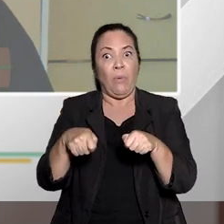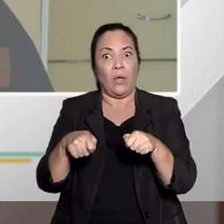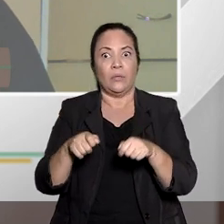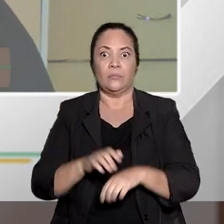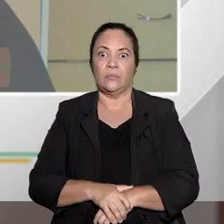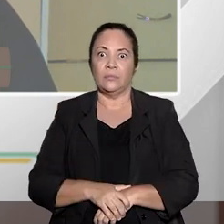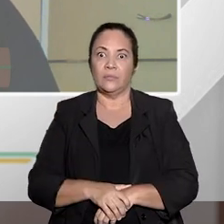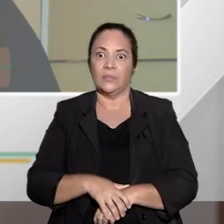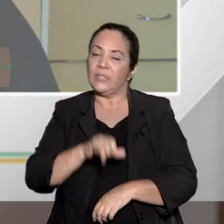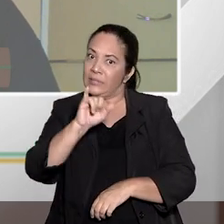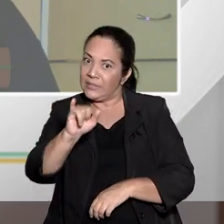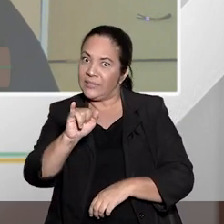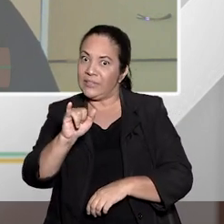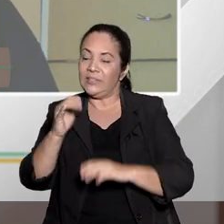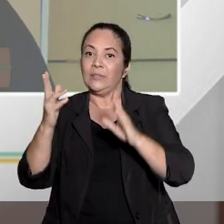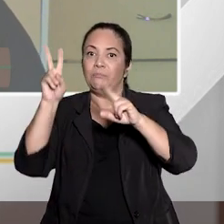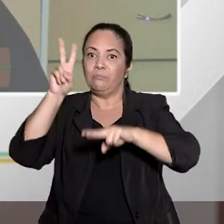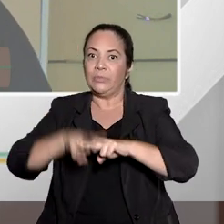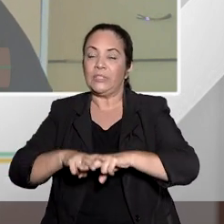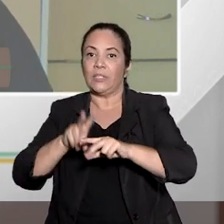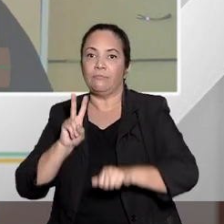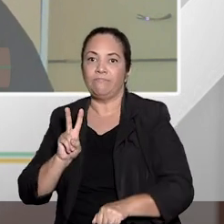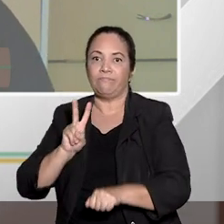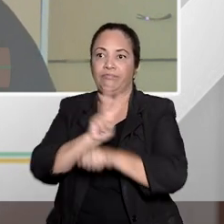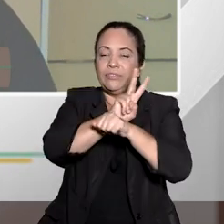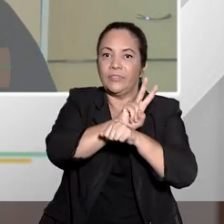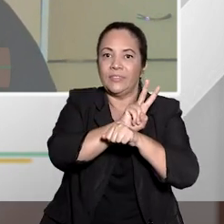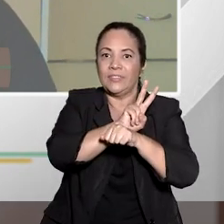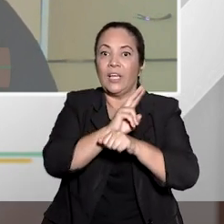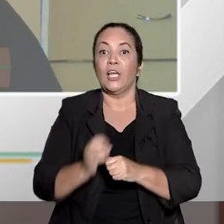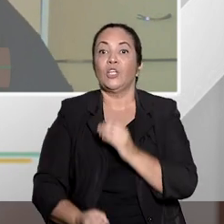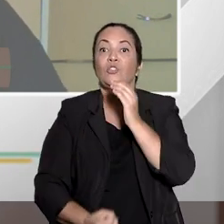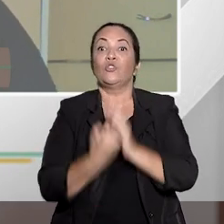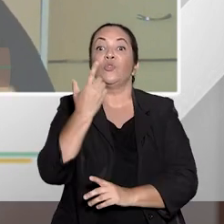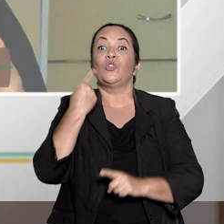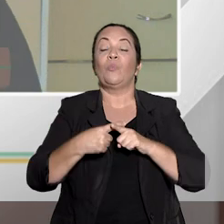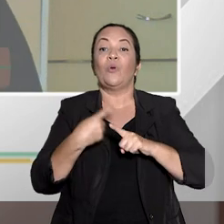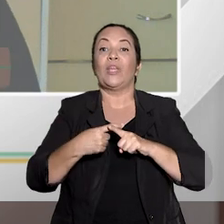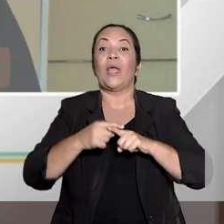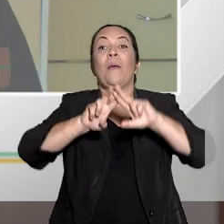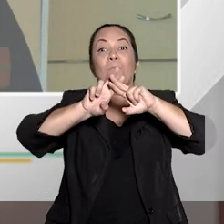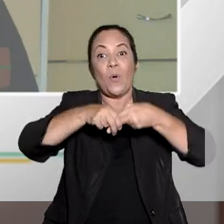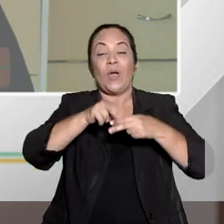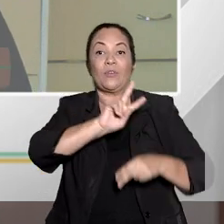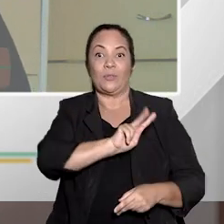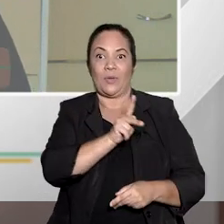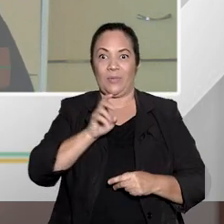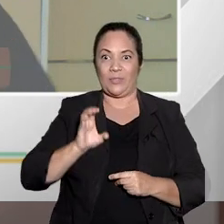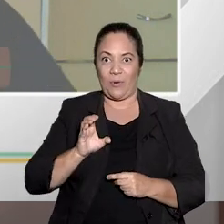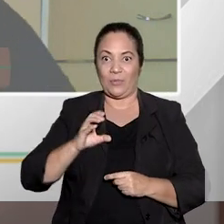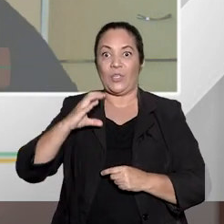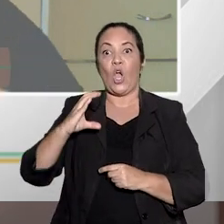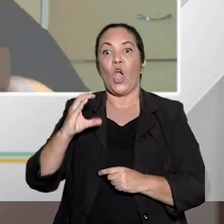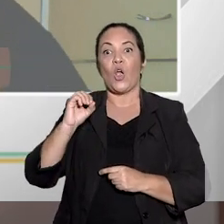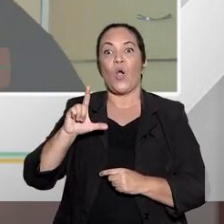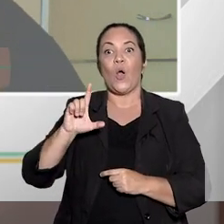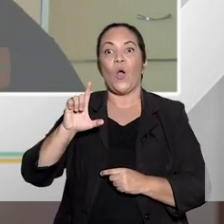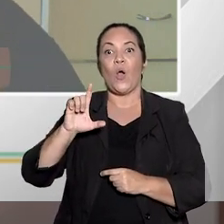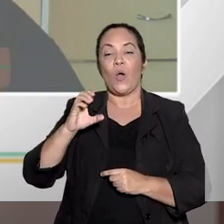da prisão preventiva, foi alterado por força desse habeas corpus. Então, veja um habeas corpus coletivo